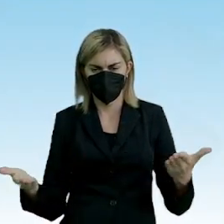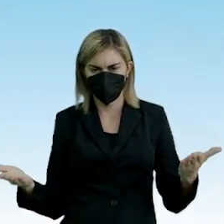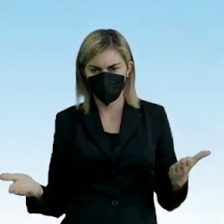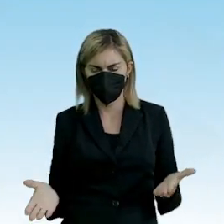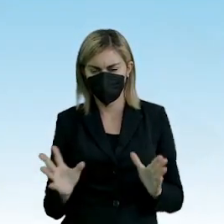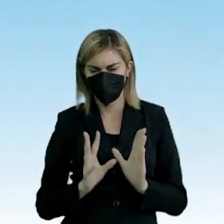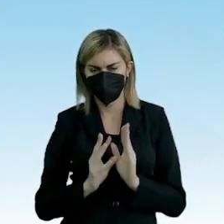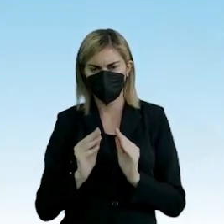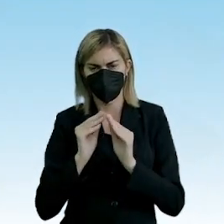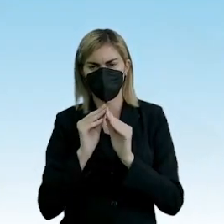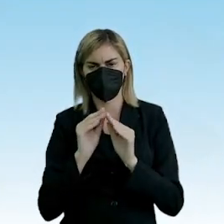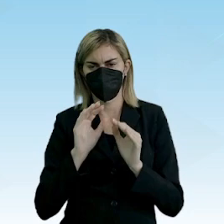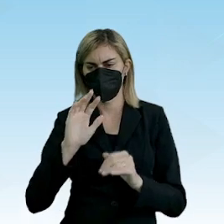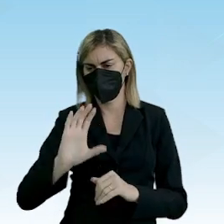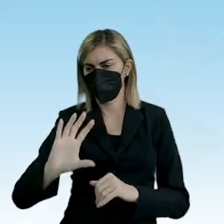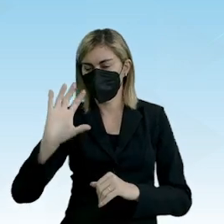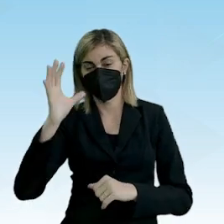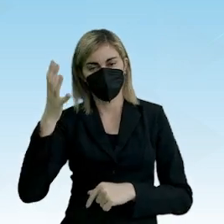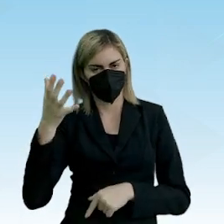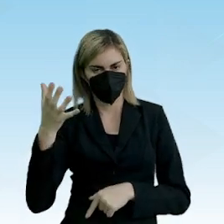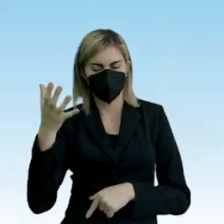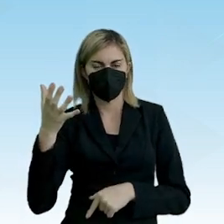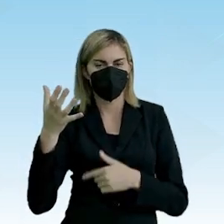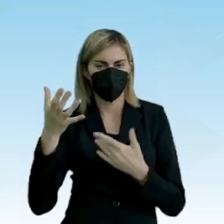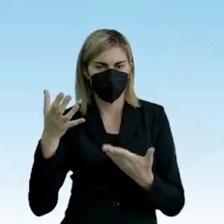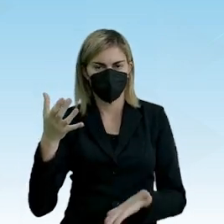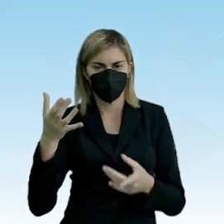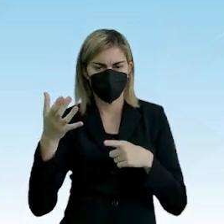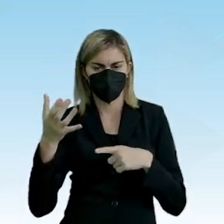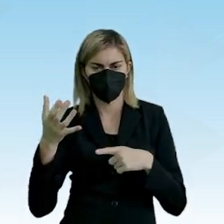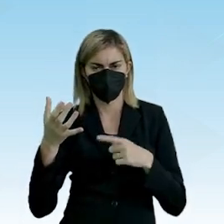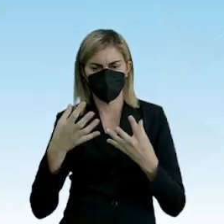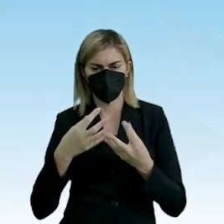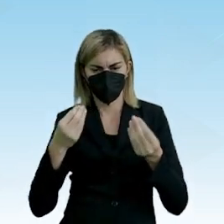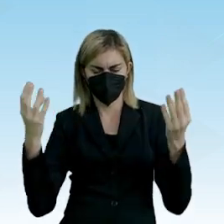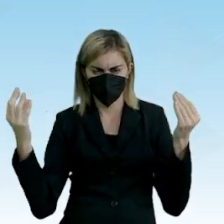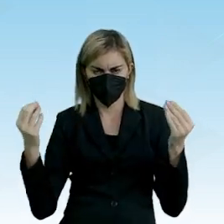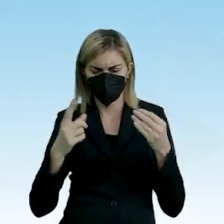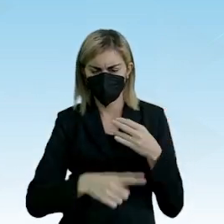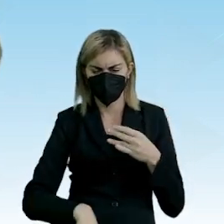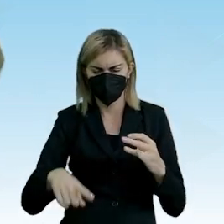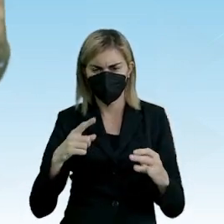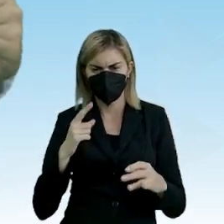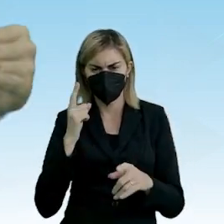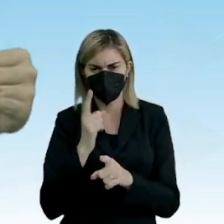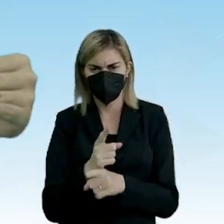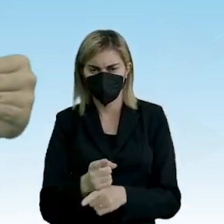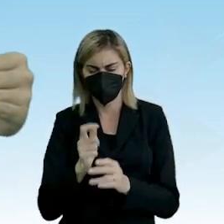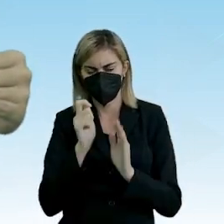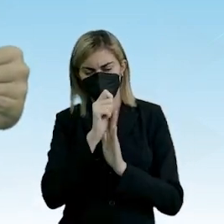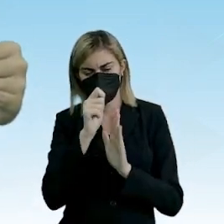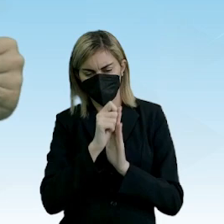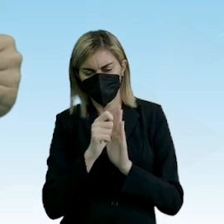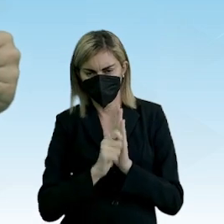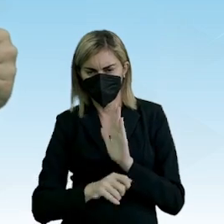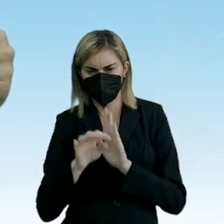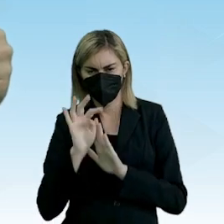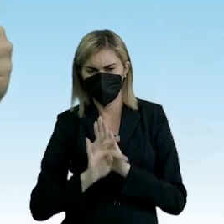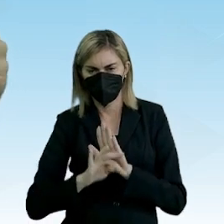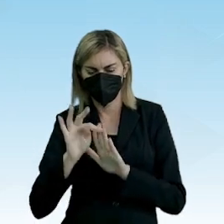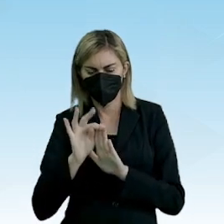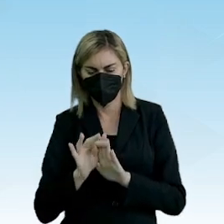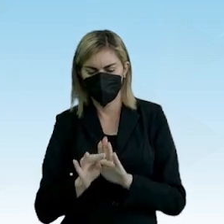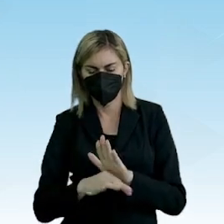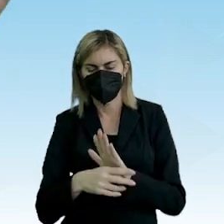ela é embasada no fato, certo? Tanto é que, muitas vezes, nós encontramos o autor do texto,